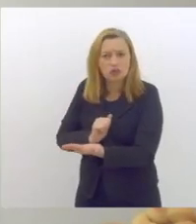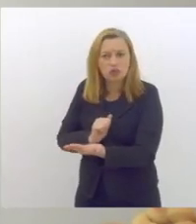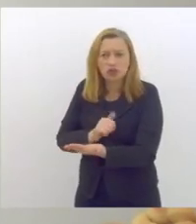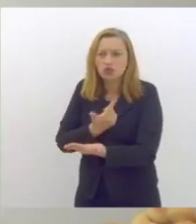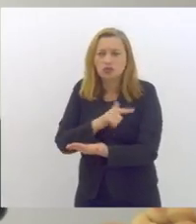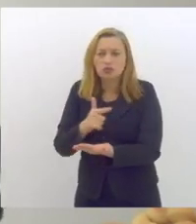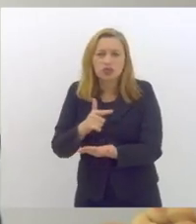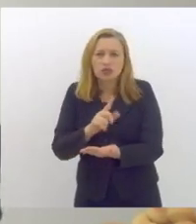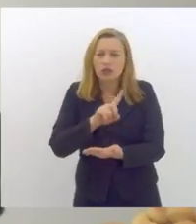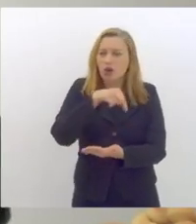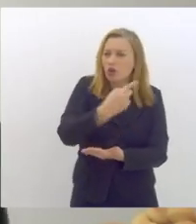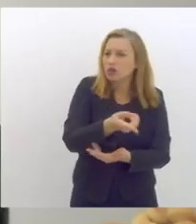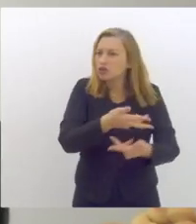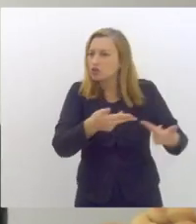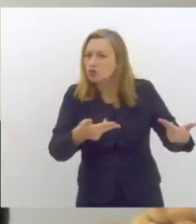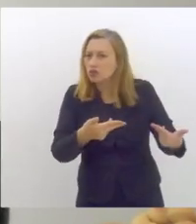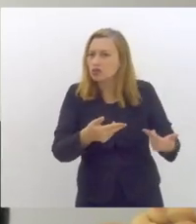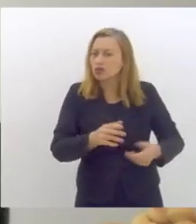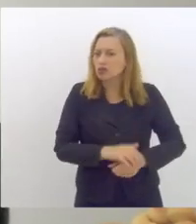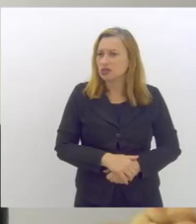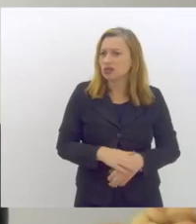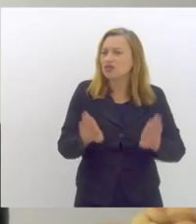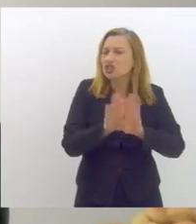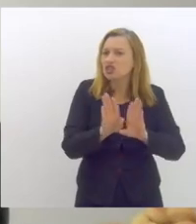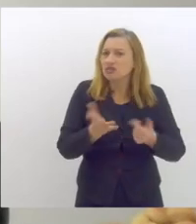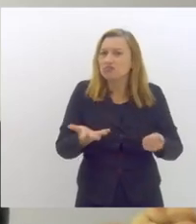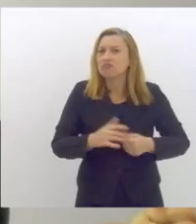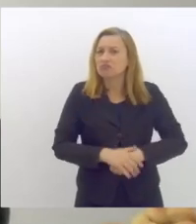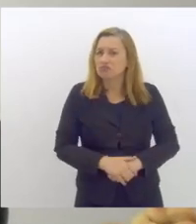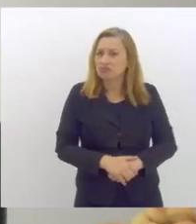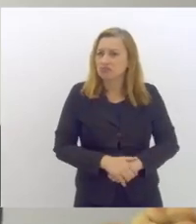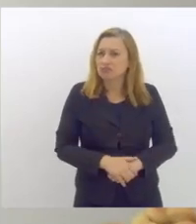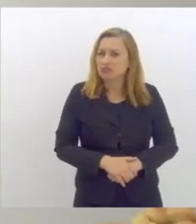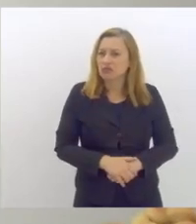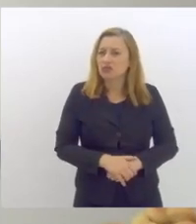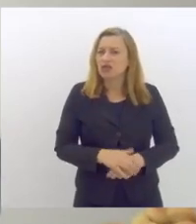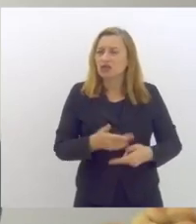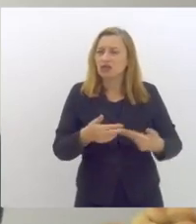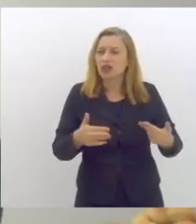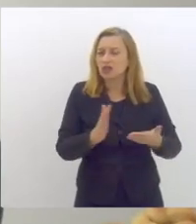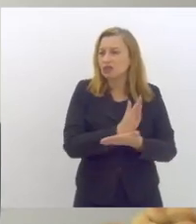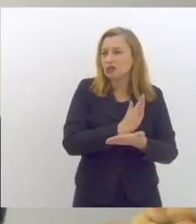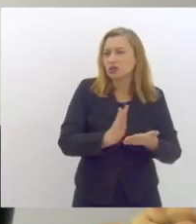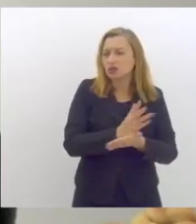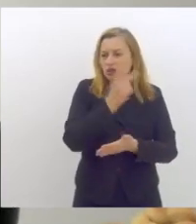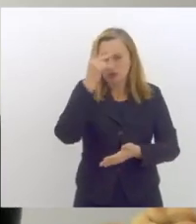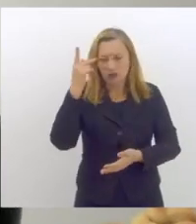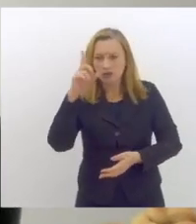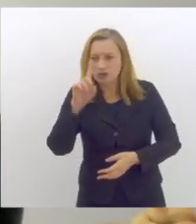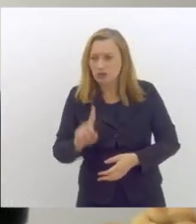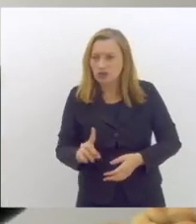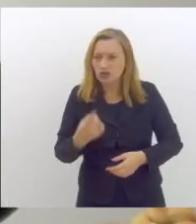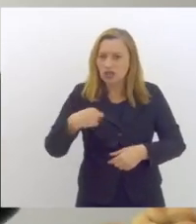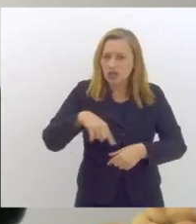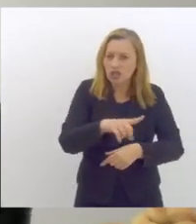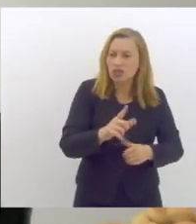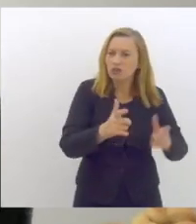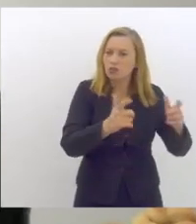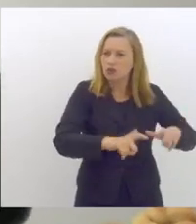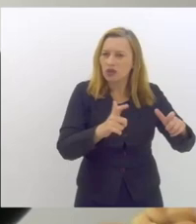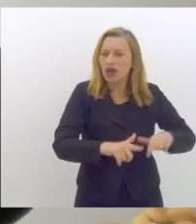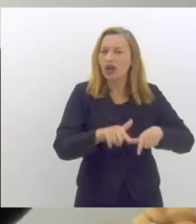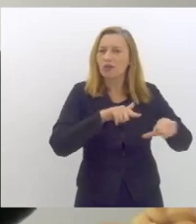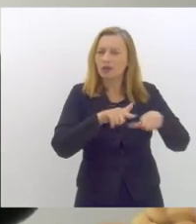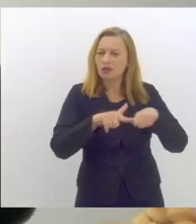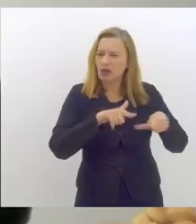deles não tem para outras coisas mas para isso tem está fechado muitas pessoas com deficiência ir para esses locais para trabalhar